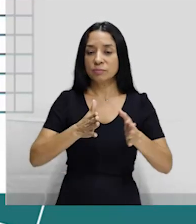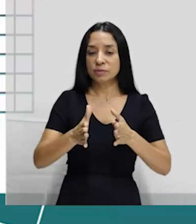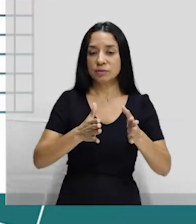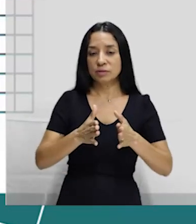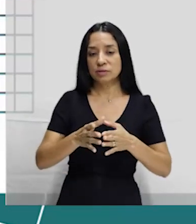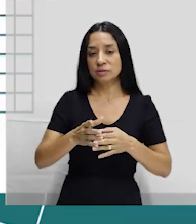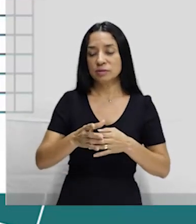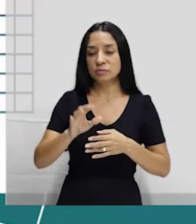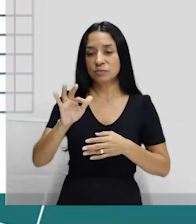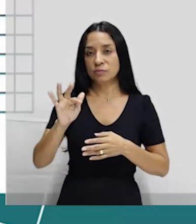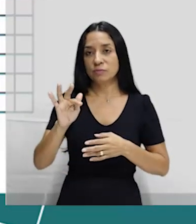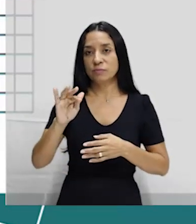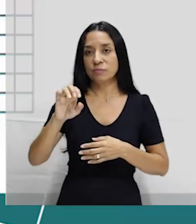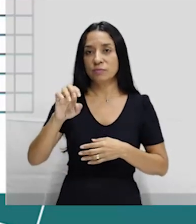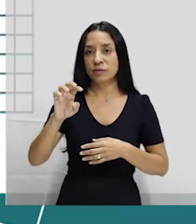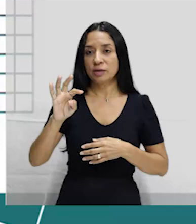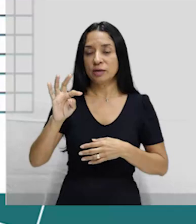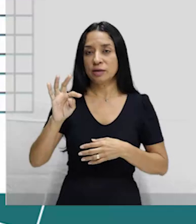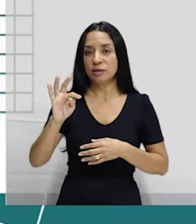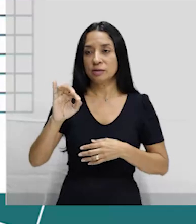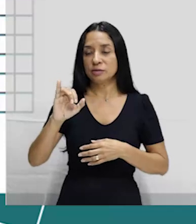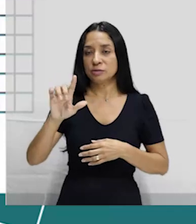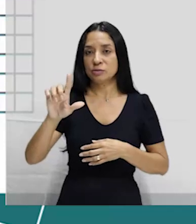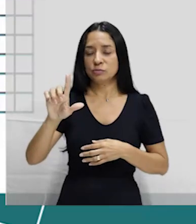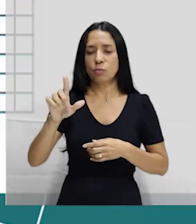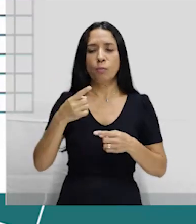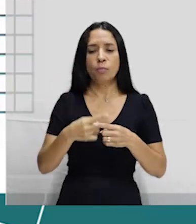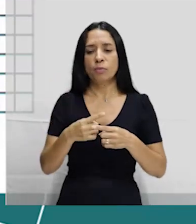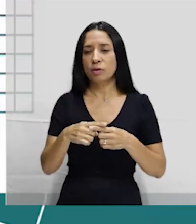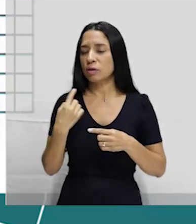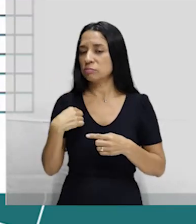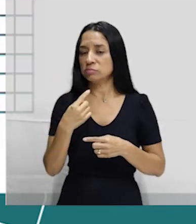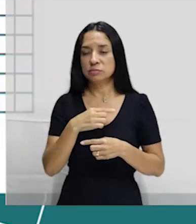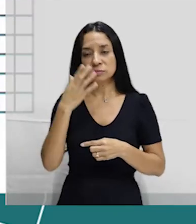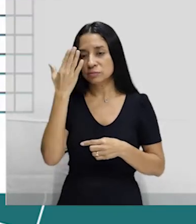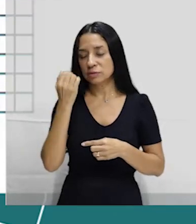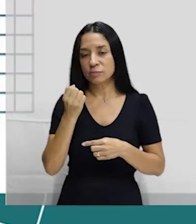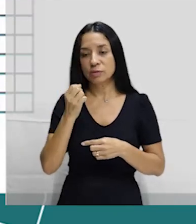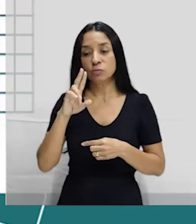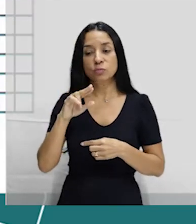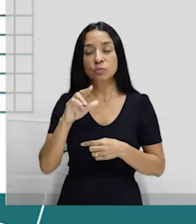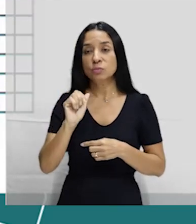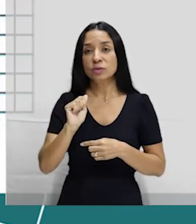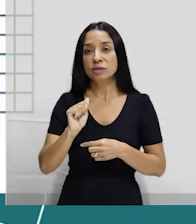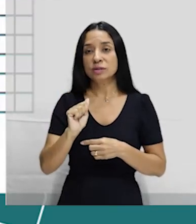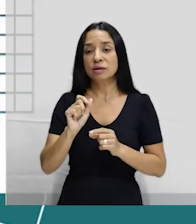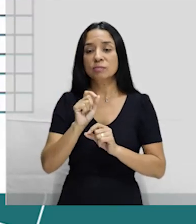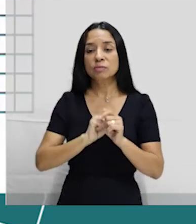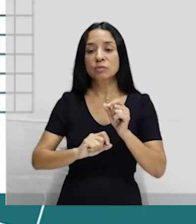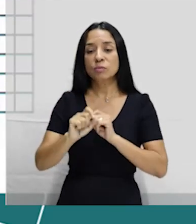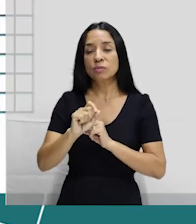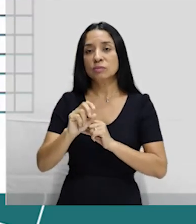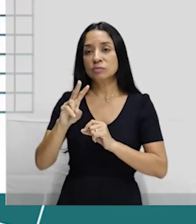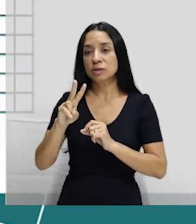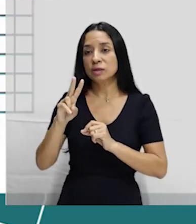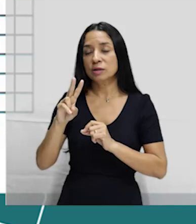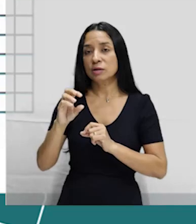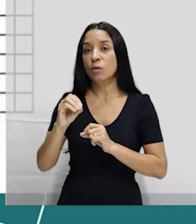período fértil, tá? Mais ou menos o período fértil. Porque nós não sabemos, a mulher nunca sabe quando é que ela vai estar ovulando.